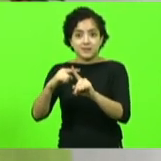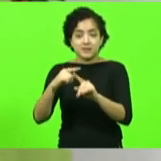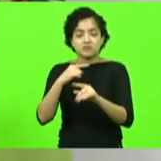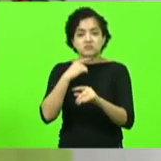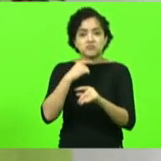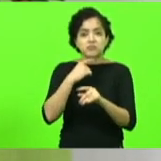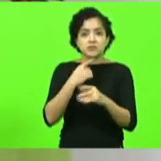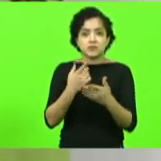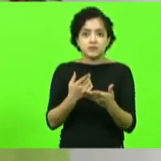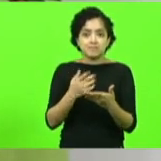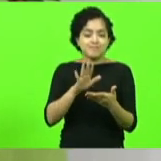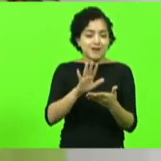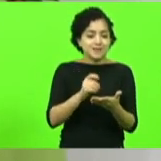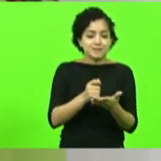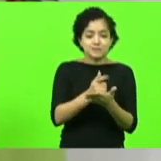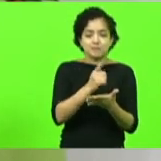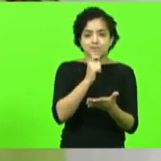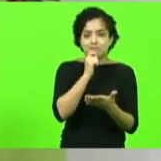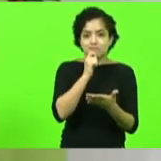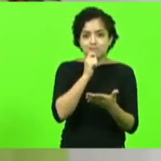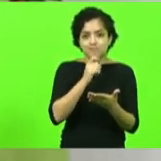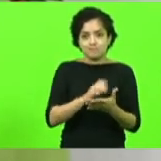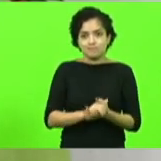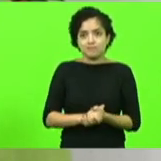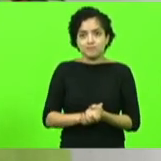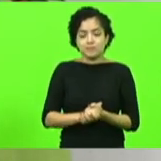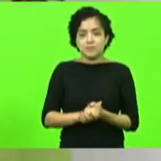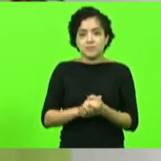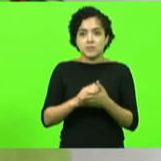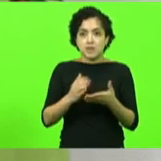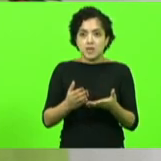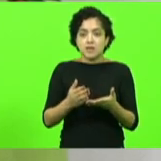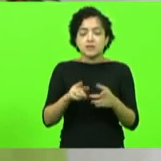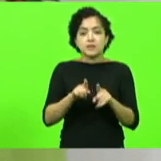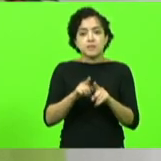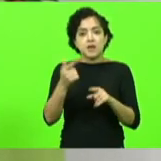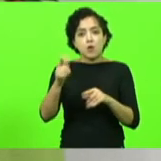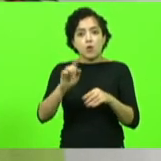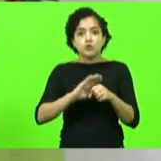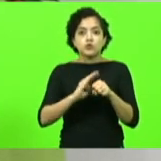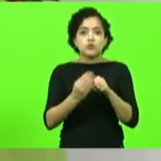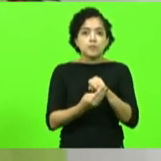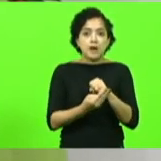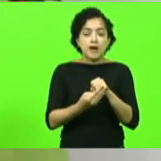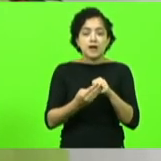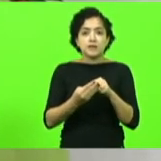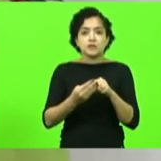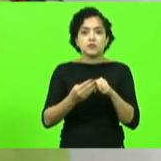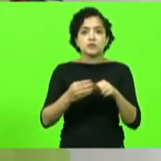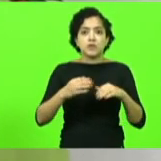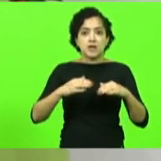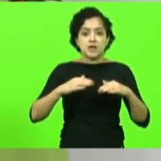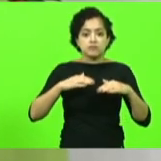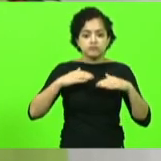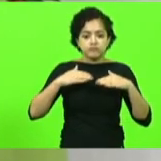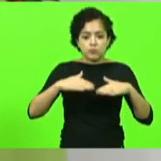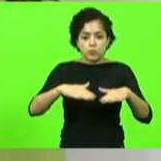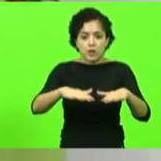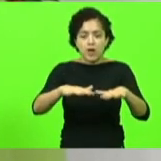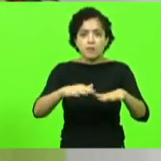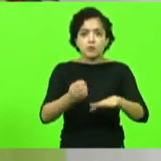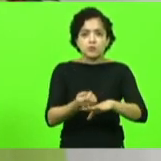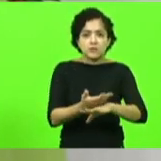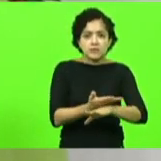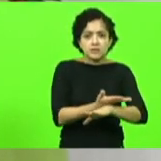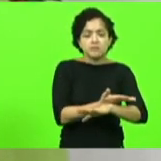pago bairro Santa Catarina a quadra de grama sintética não foi paga ainda mas